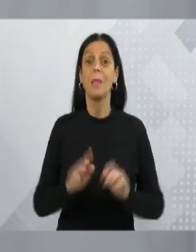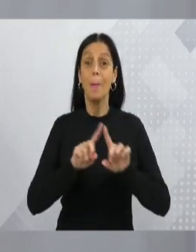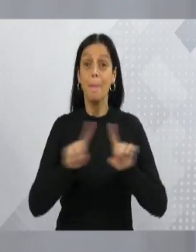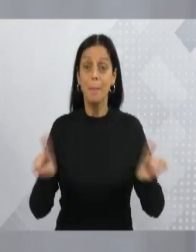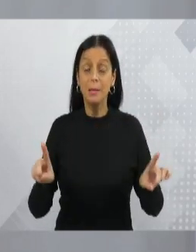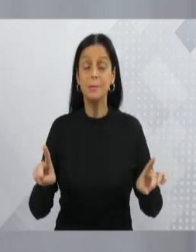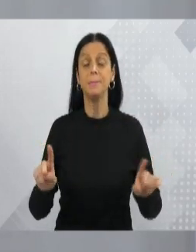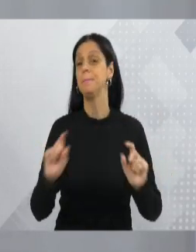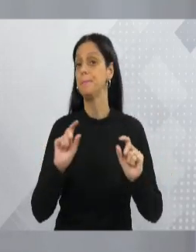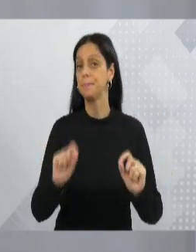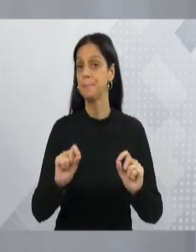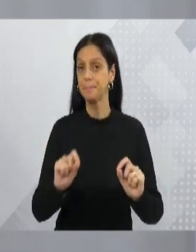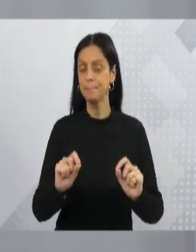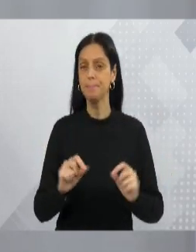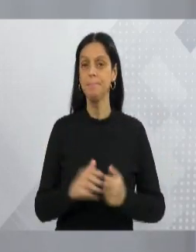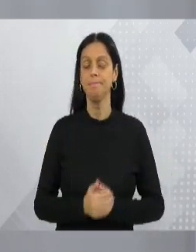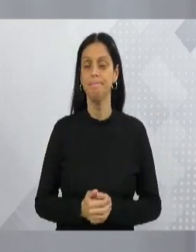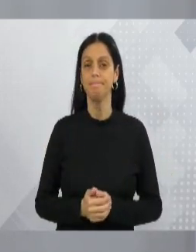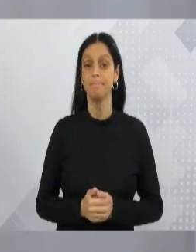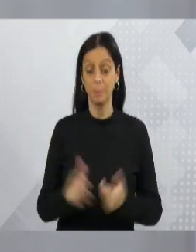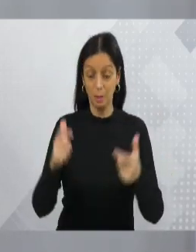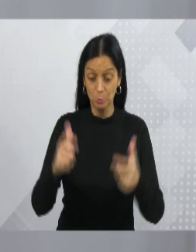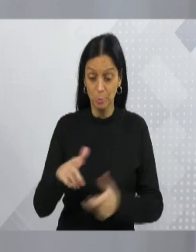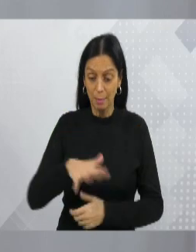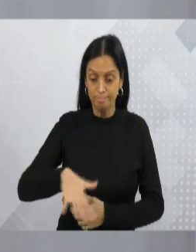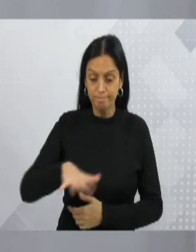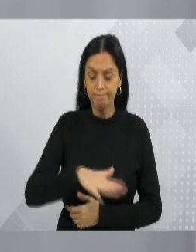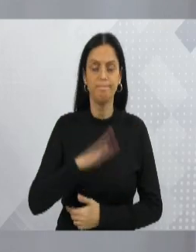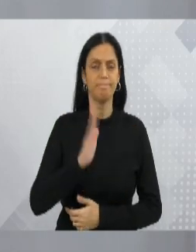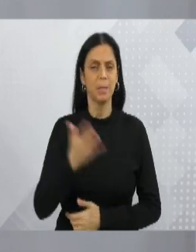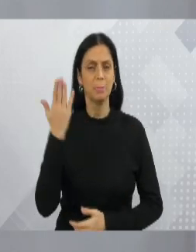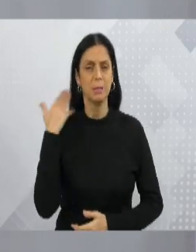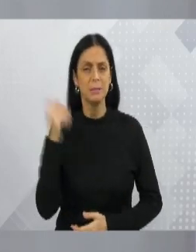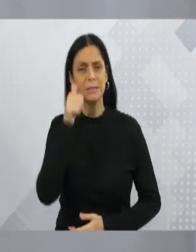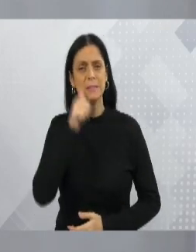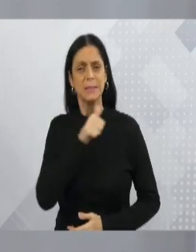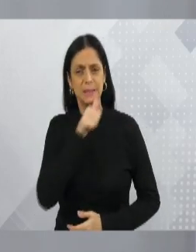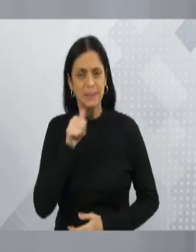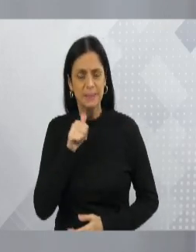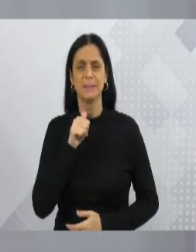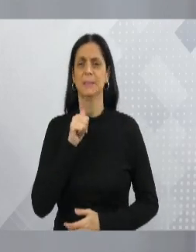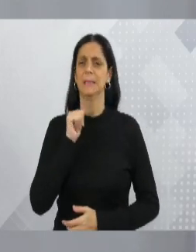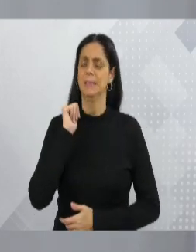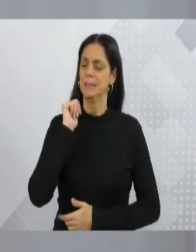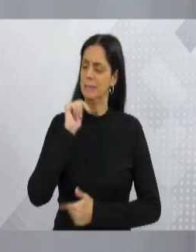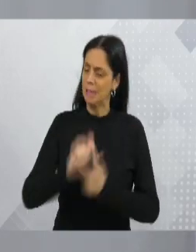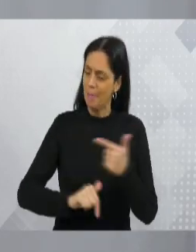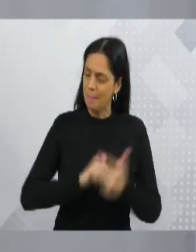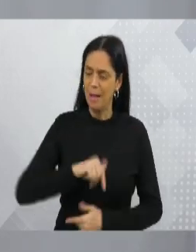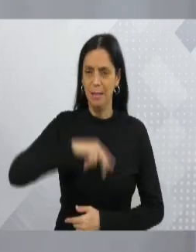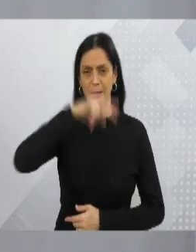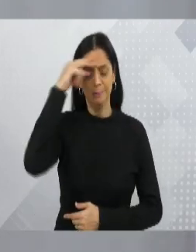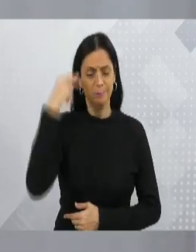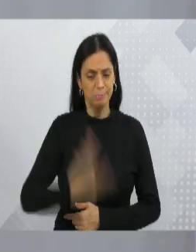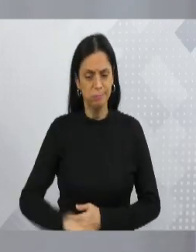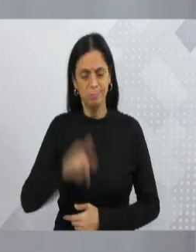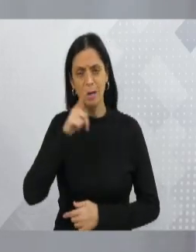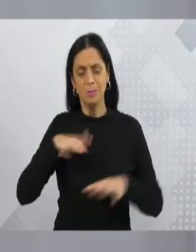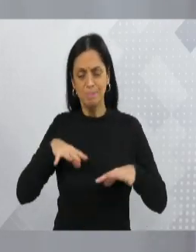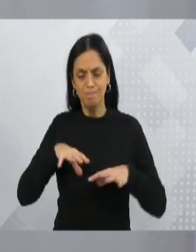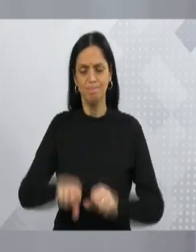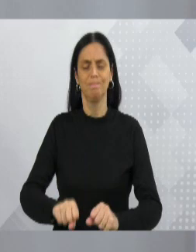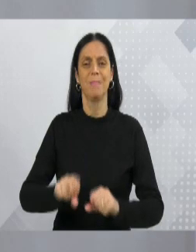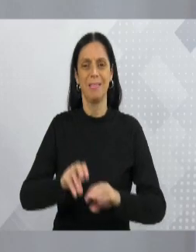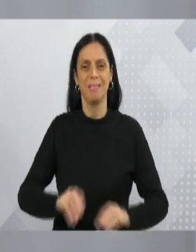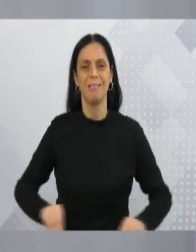eles tinham ali, com muito sacrifício, conquistado o seu espaço, pago com muito sacrifício esse cantinho,